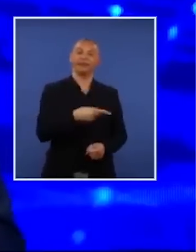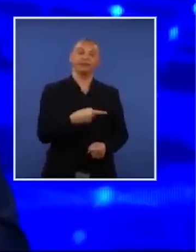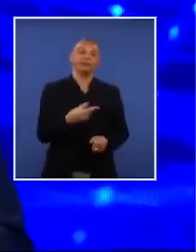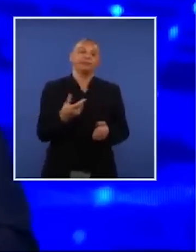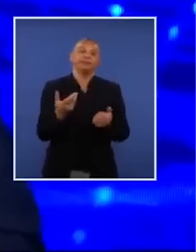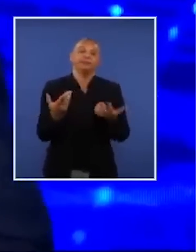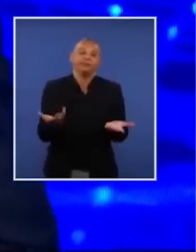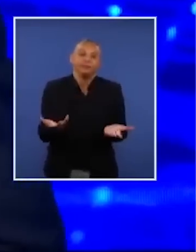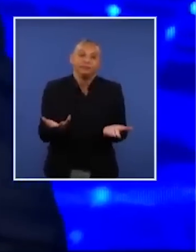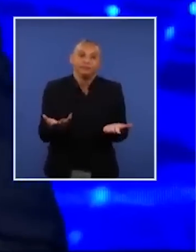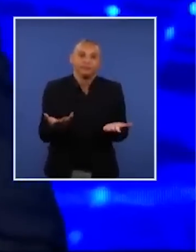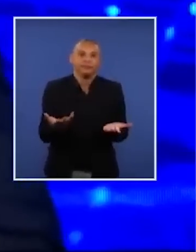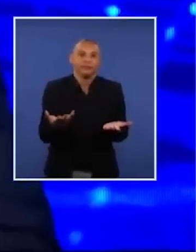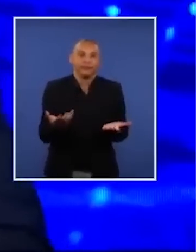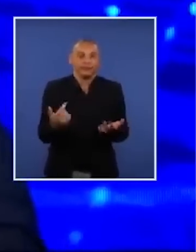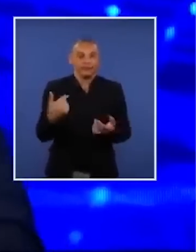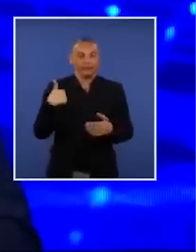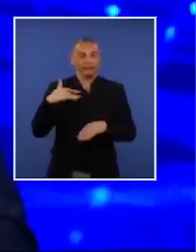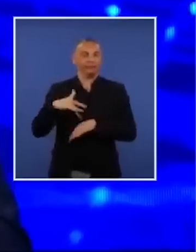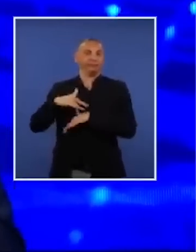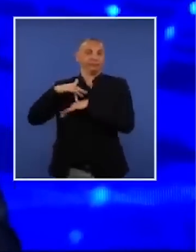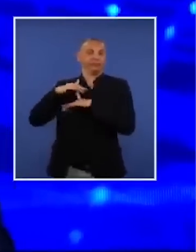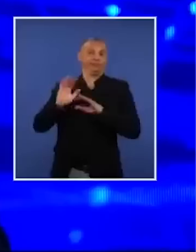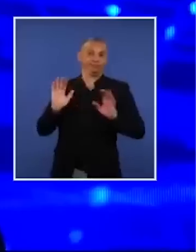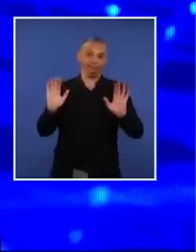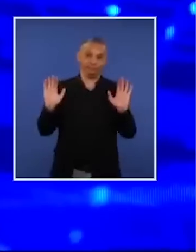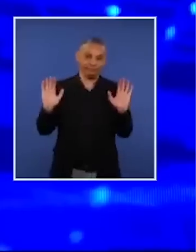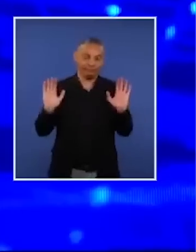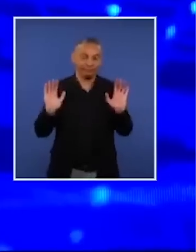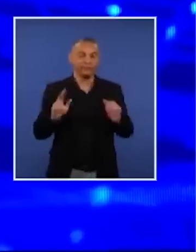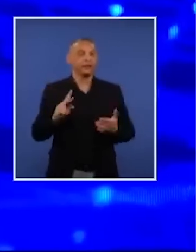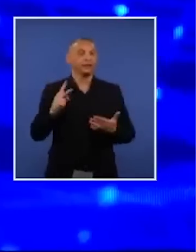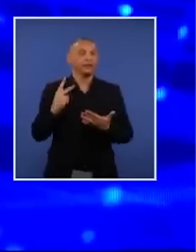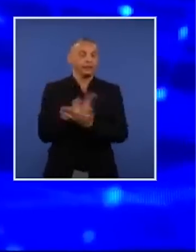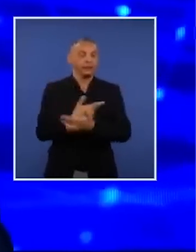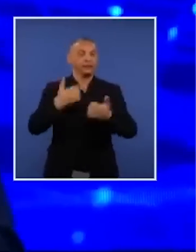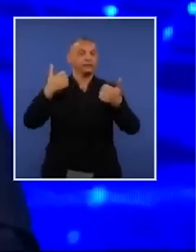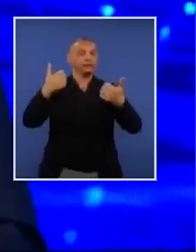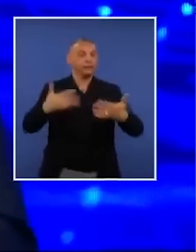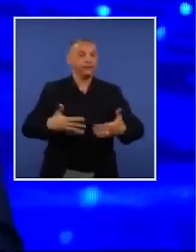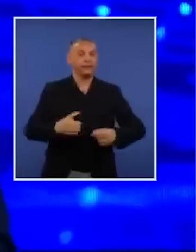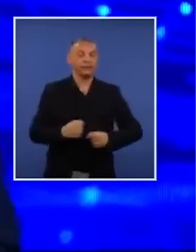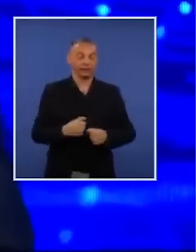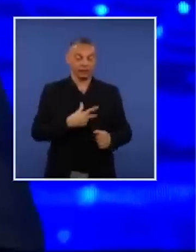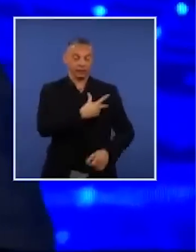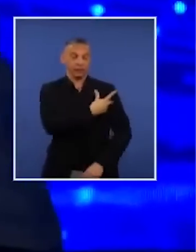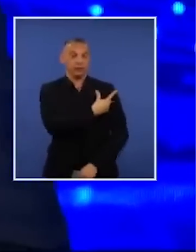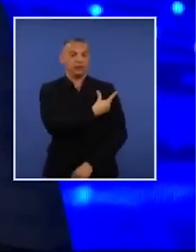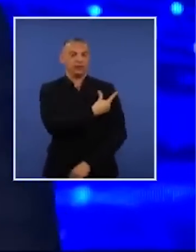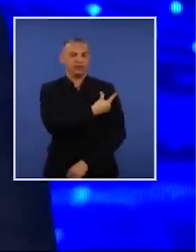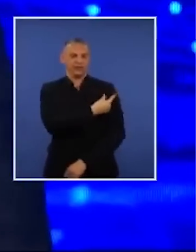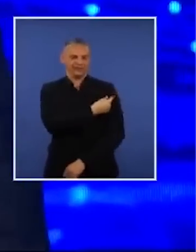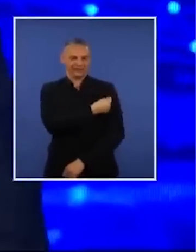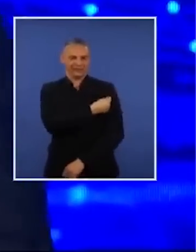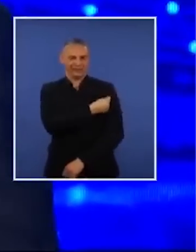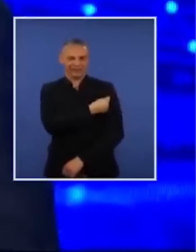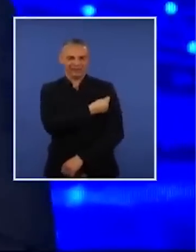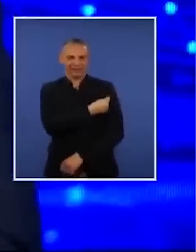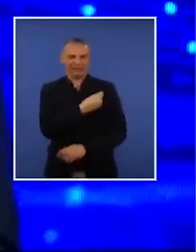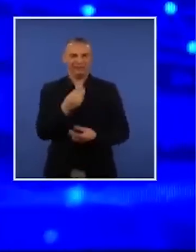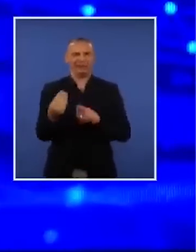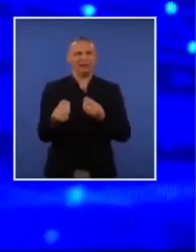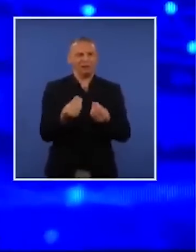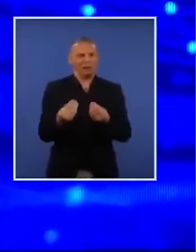orçamento secreto. Não tenho nada a ver com isso. E dizer a vocês também, a vacina corrompera, tentou, está